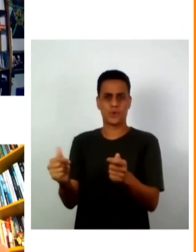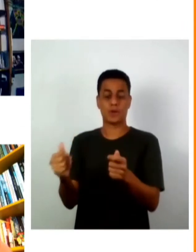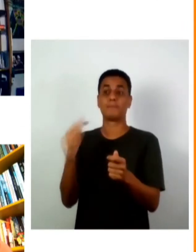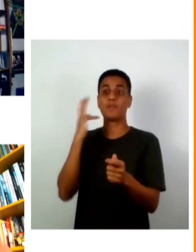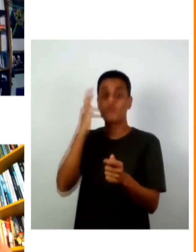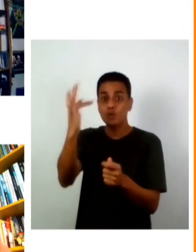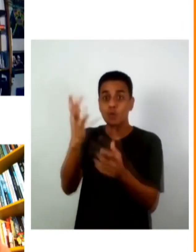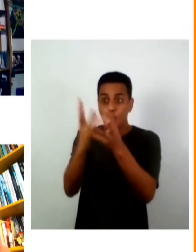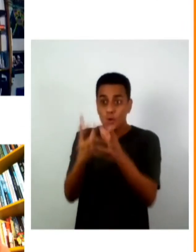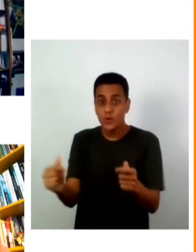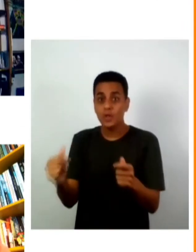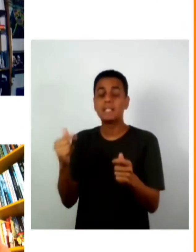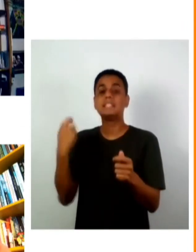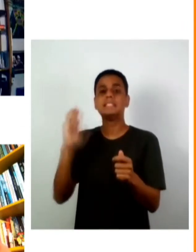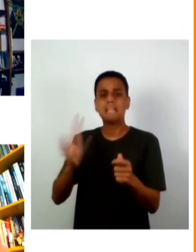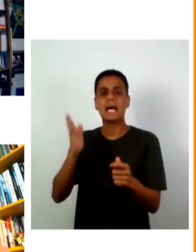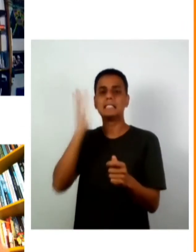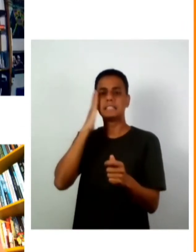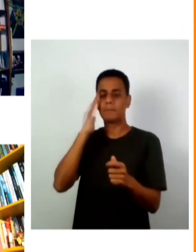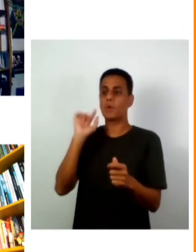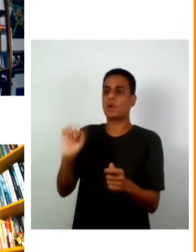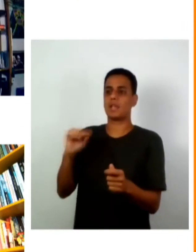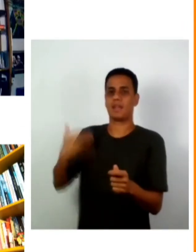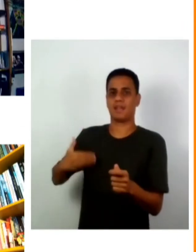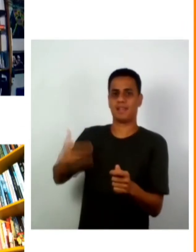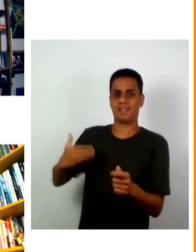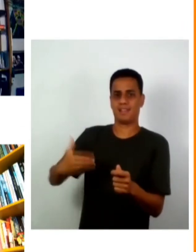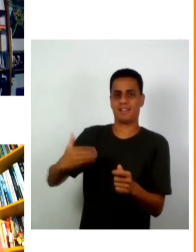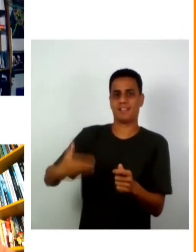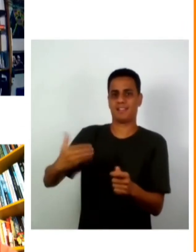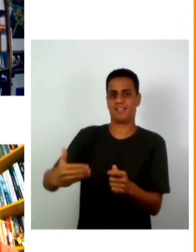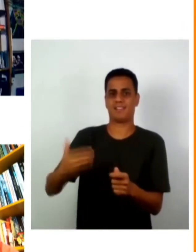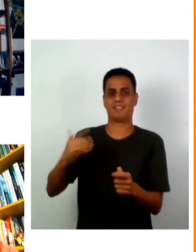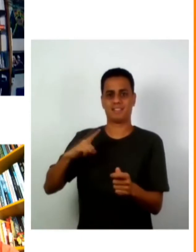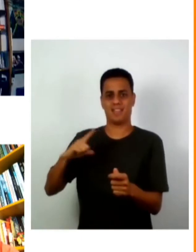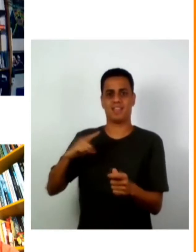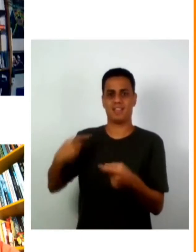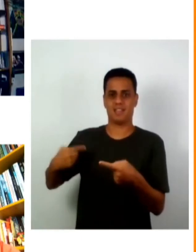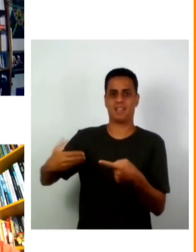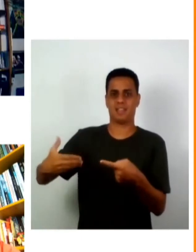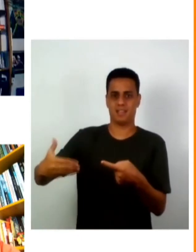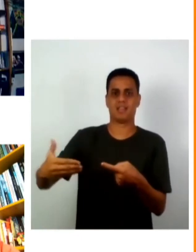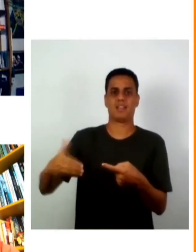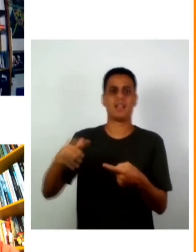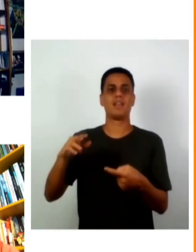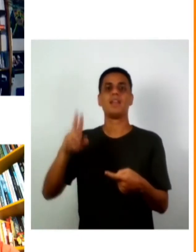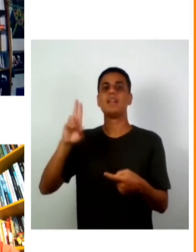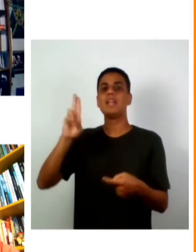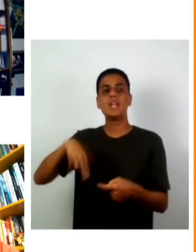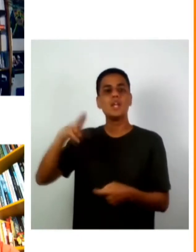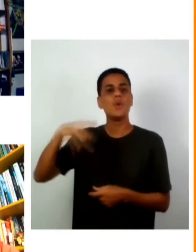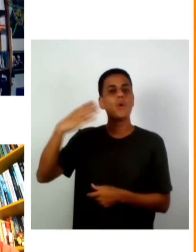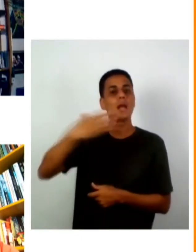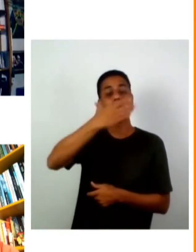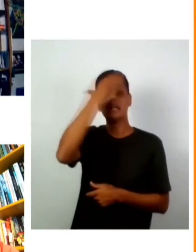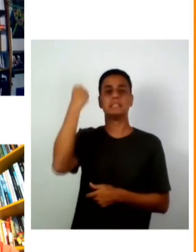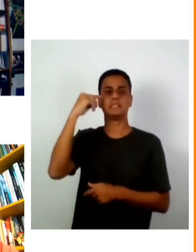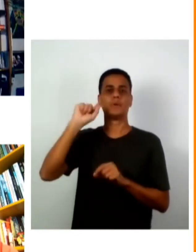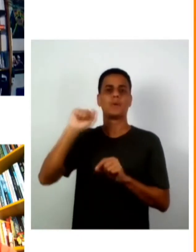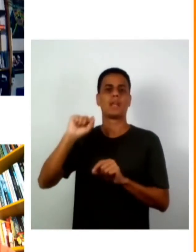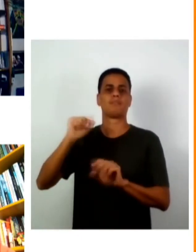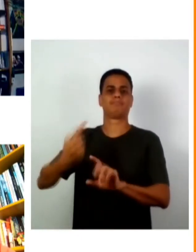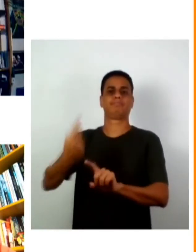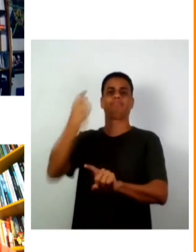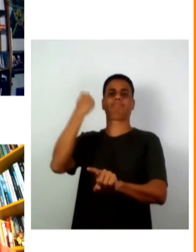fizemos e vamos tentar fazer as tarefas de fundo de base muitas graças Paula muito obrigado Paula